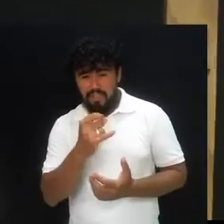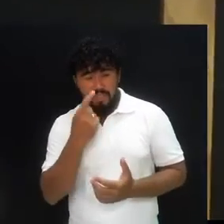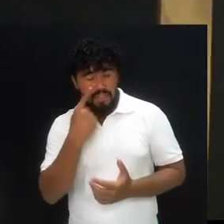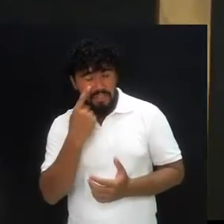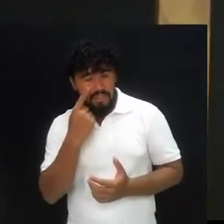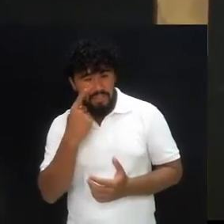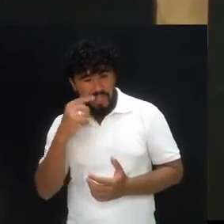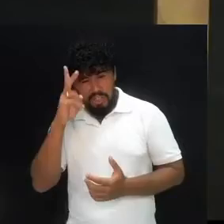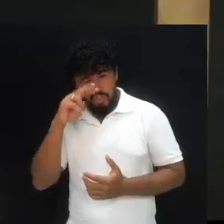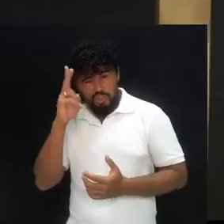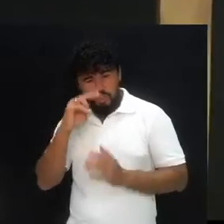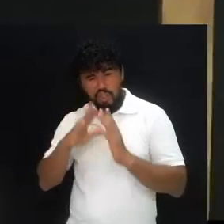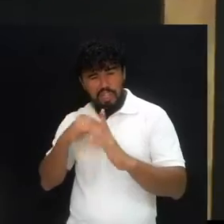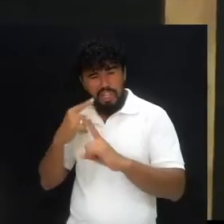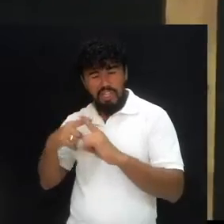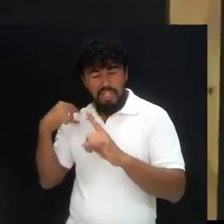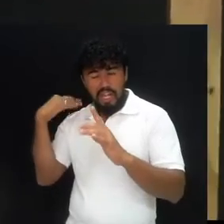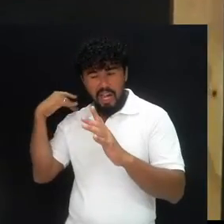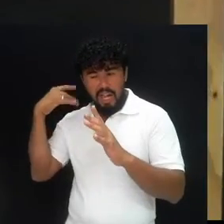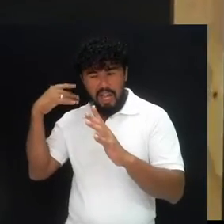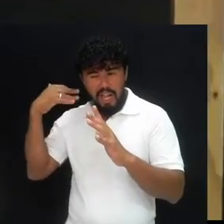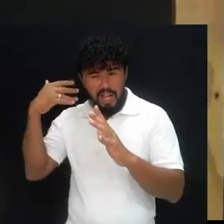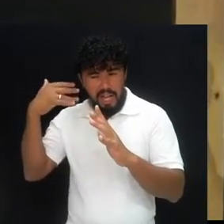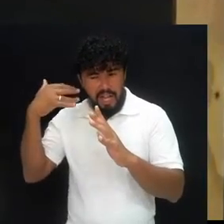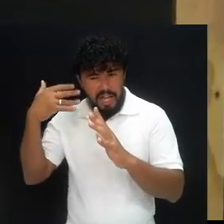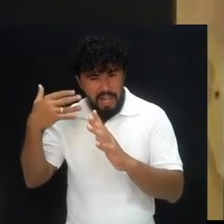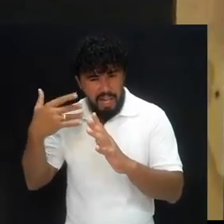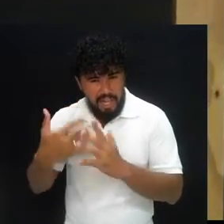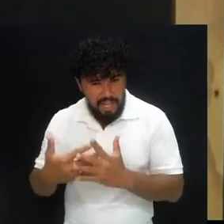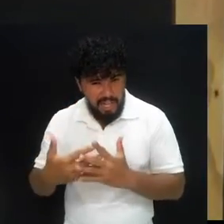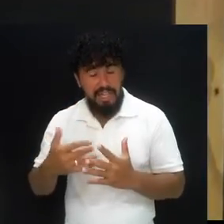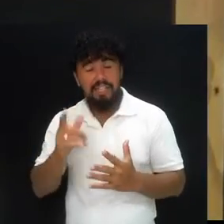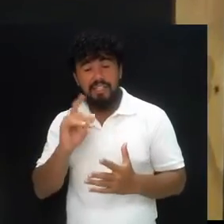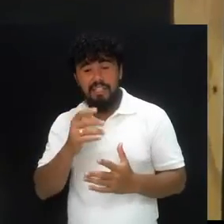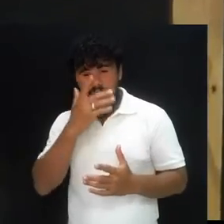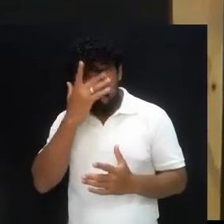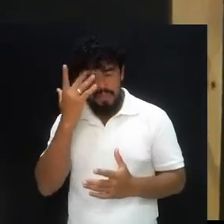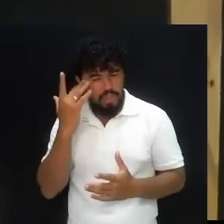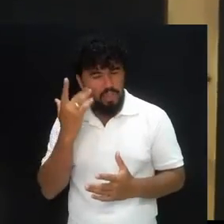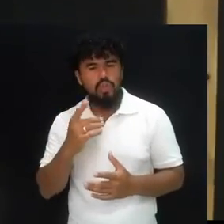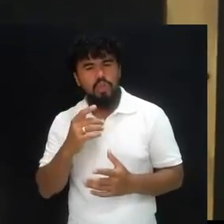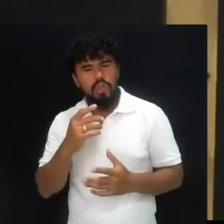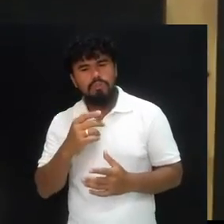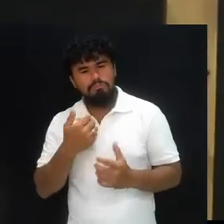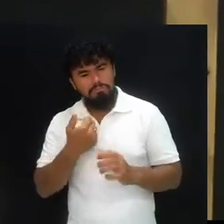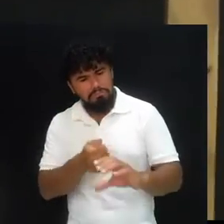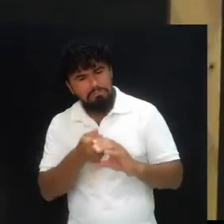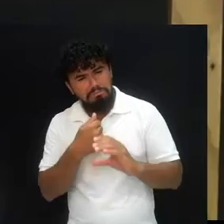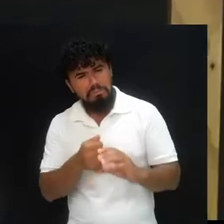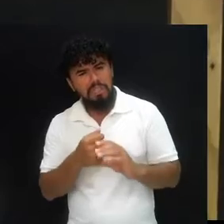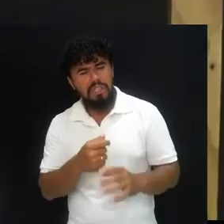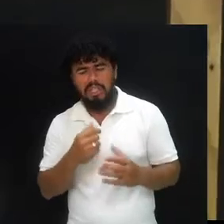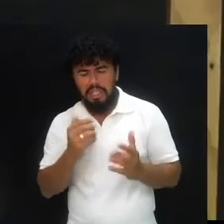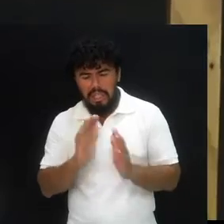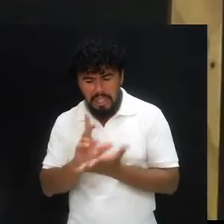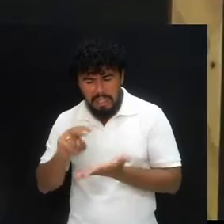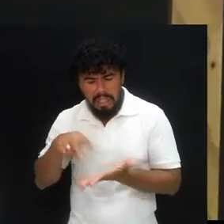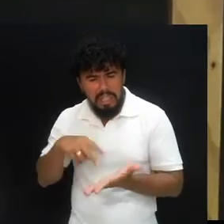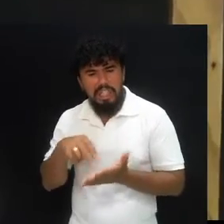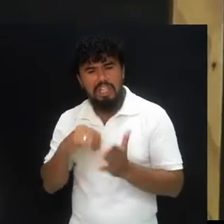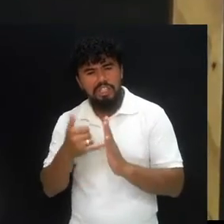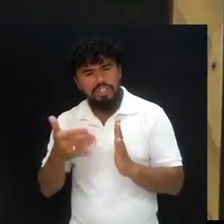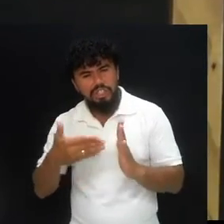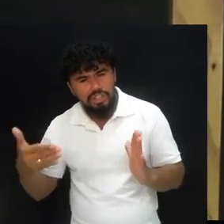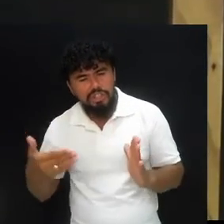história da igreja, você verá que os cristãos na igreja primitiva, eles eram fiéis, eles liam a Bíblia, eles jejuavam, eles eram pessoas que